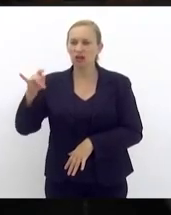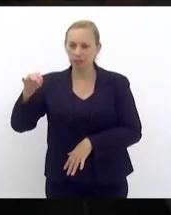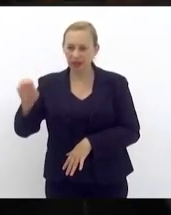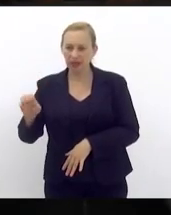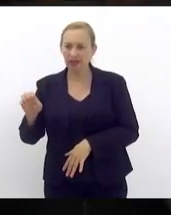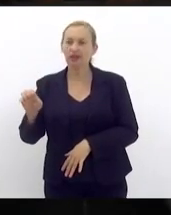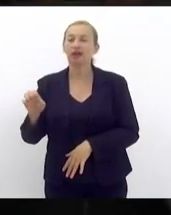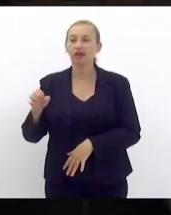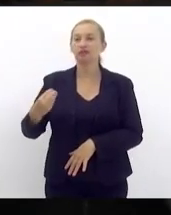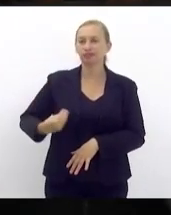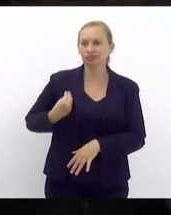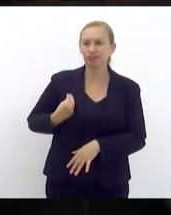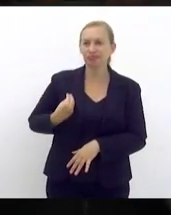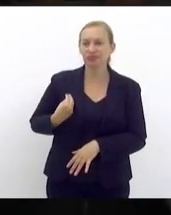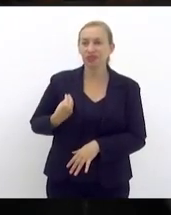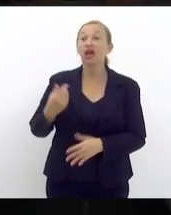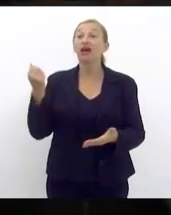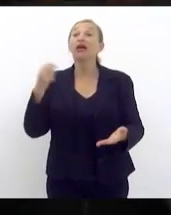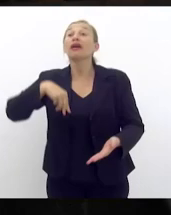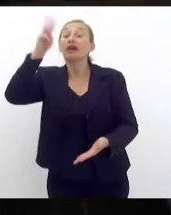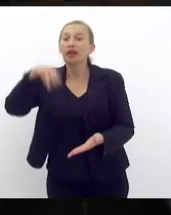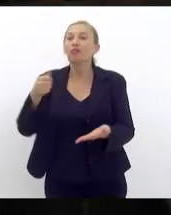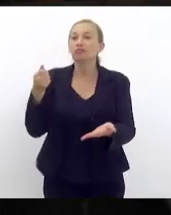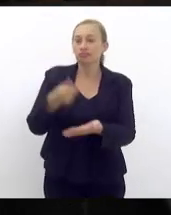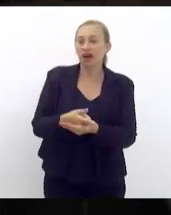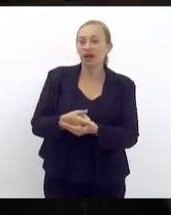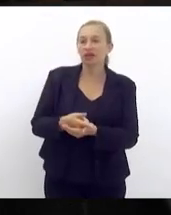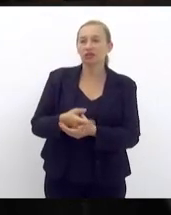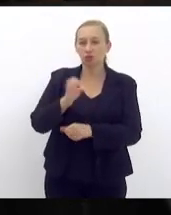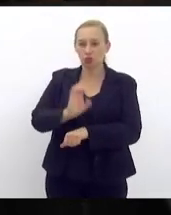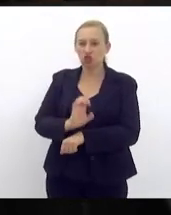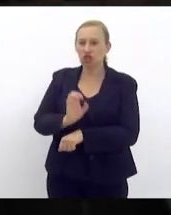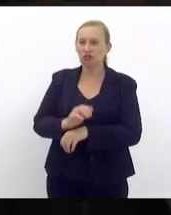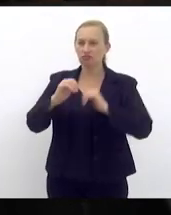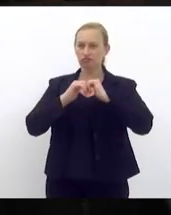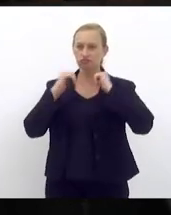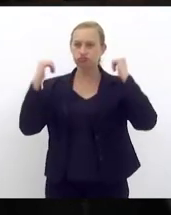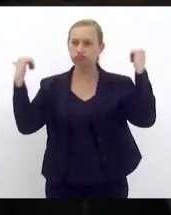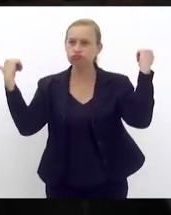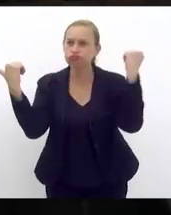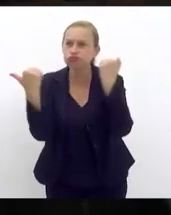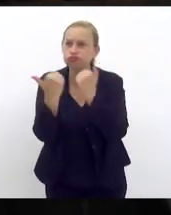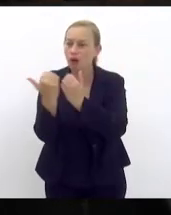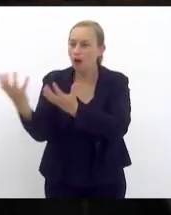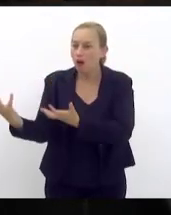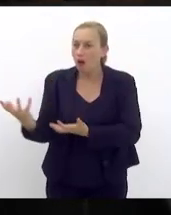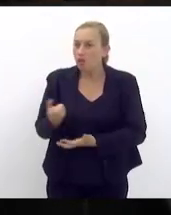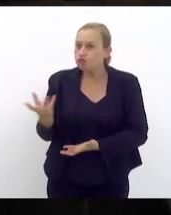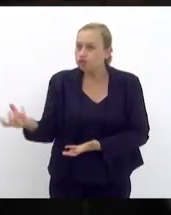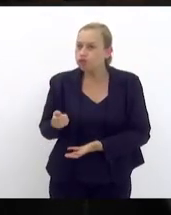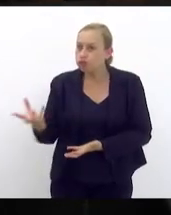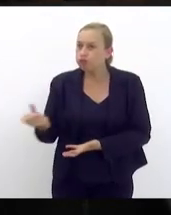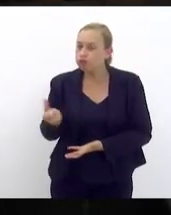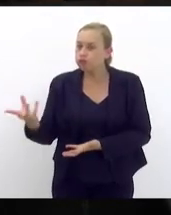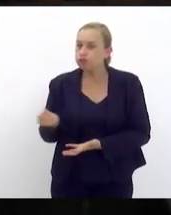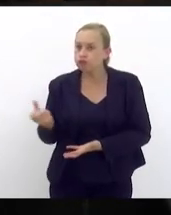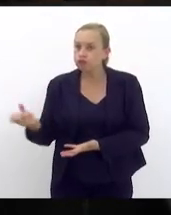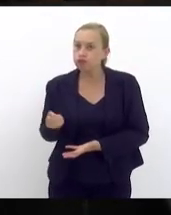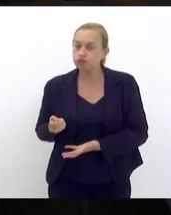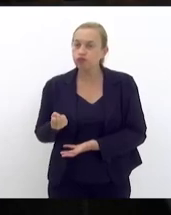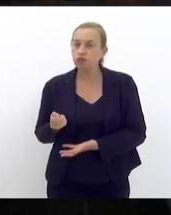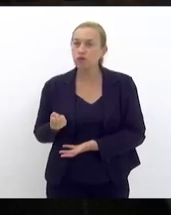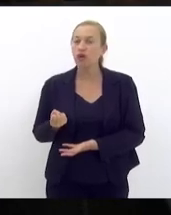de excelência mas quem paga esse preço é o estado o Maracanã recebe arrecada a concessão que administra o Maracanã